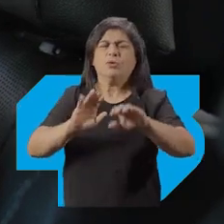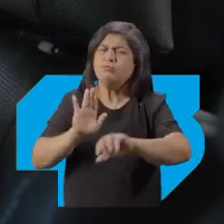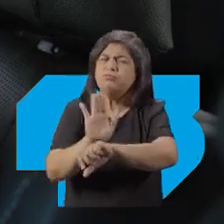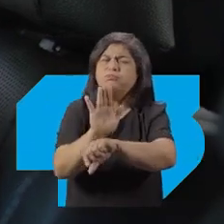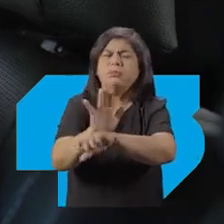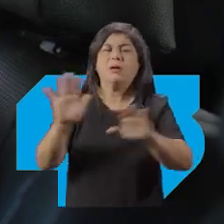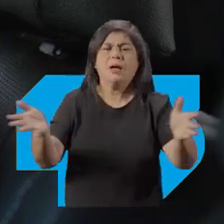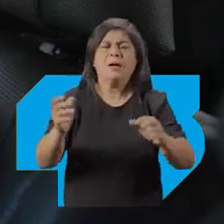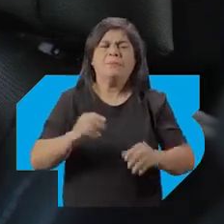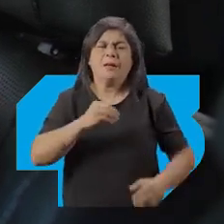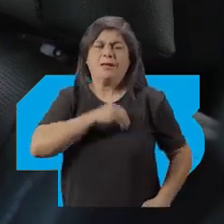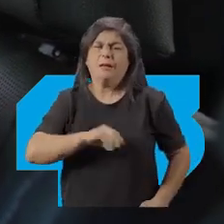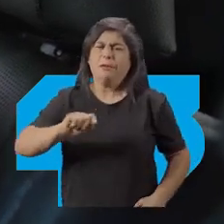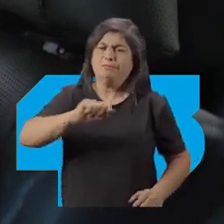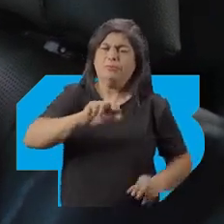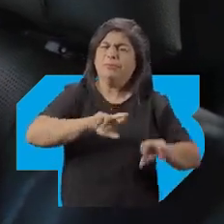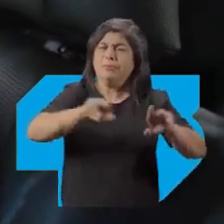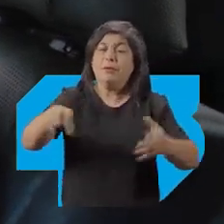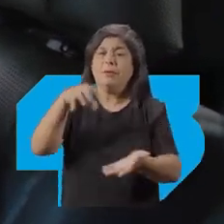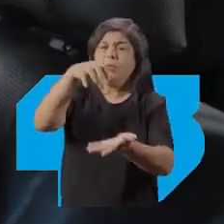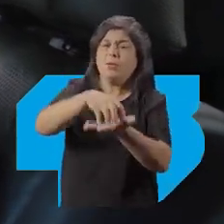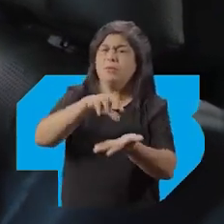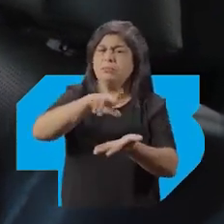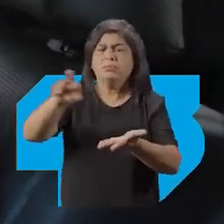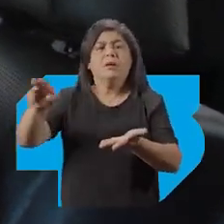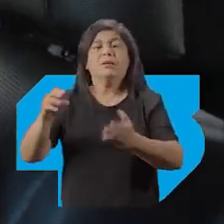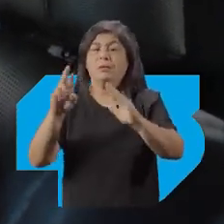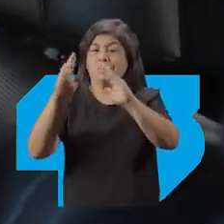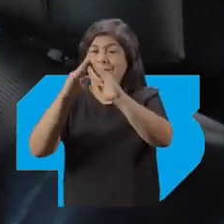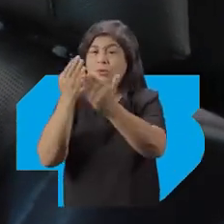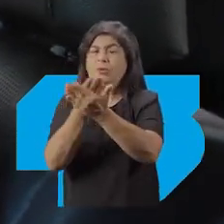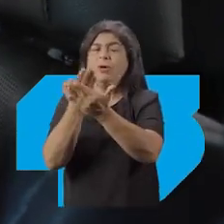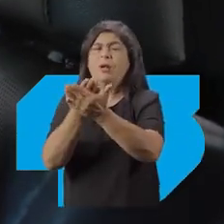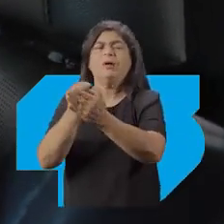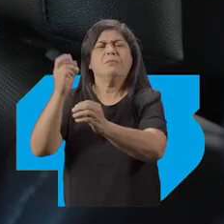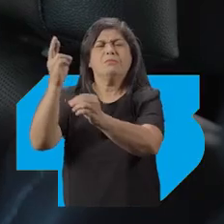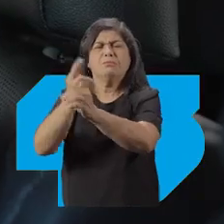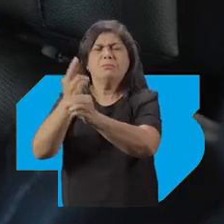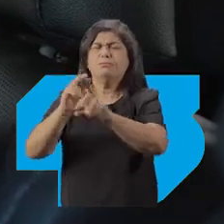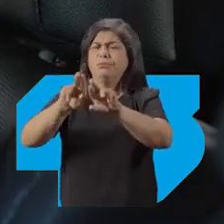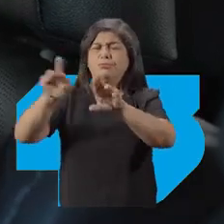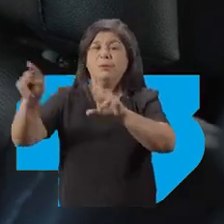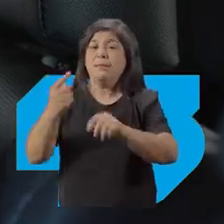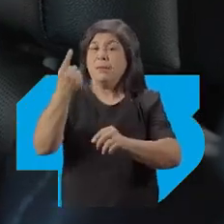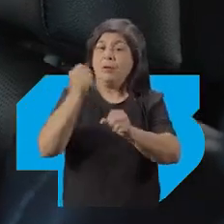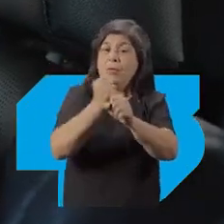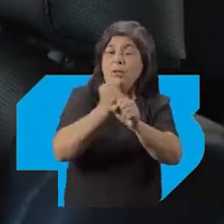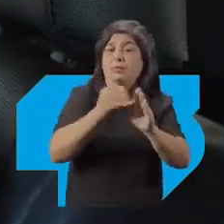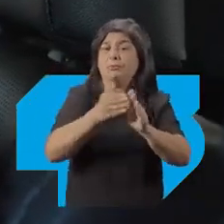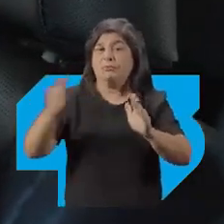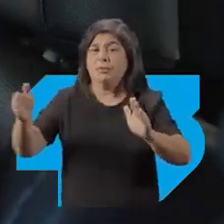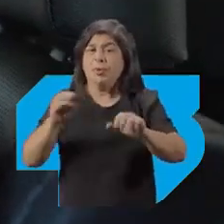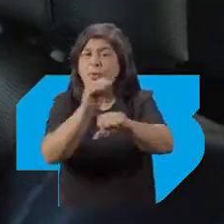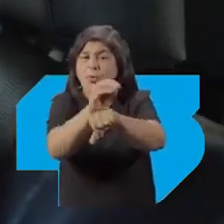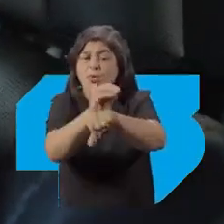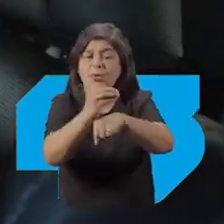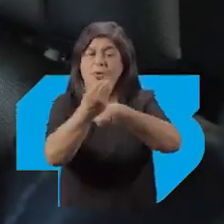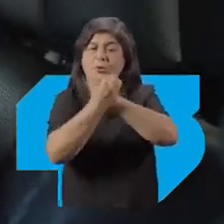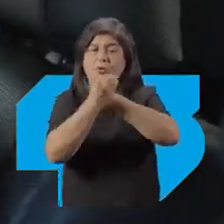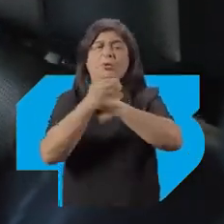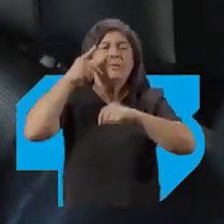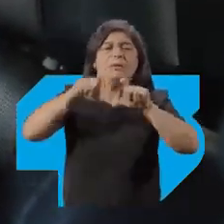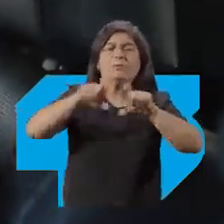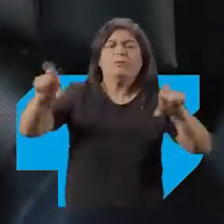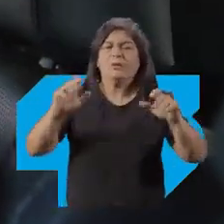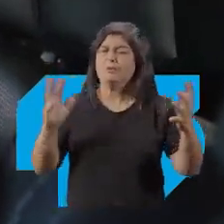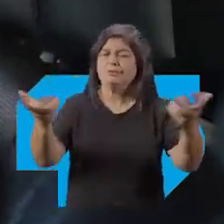Vamos atualizar a carreira, fazer concurso E reformar 100 escolas já no primeiro ano de governo Quando a gente cuida de quem cuida, a